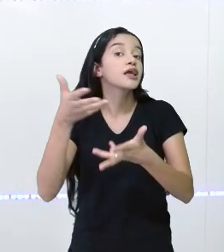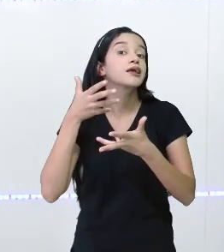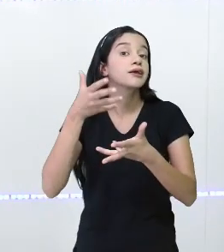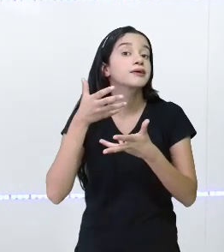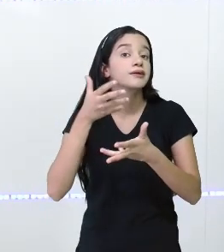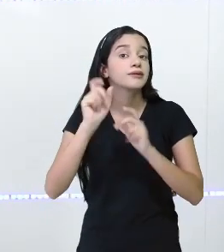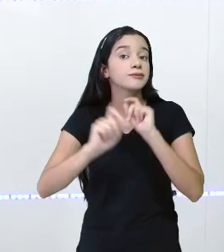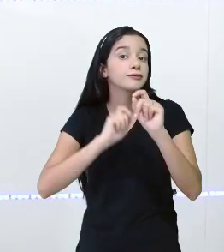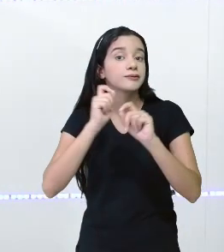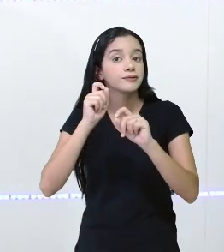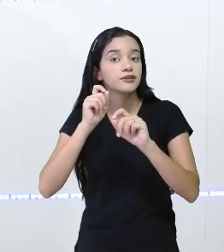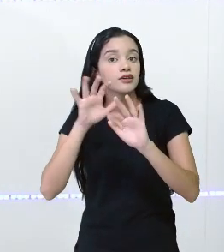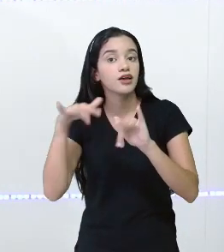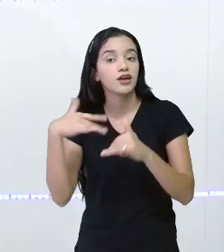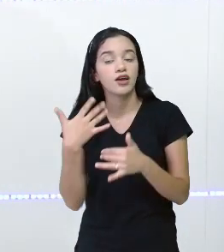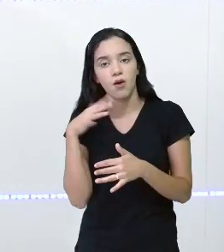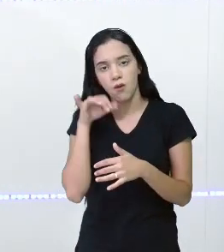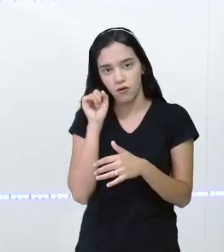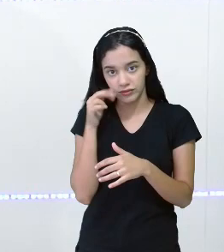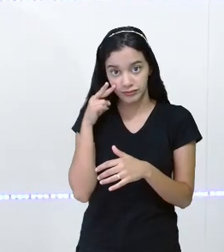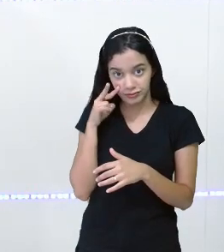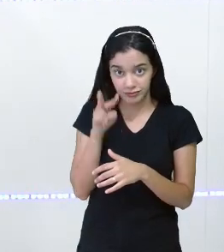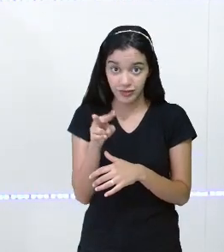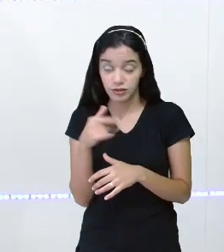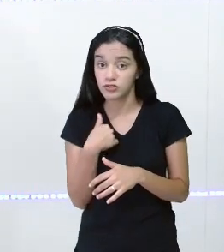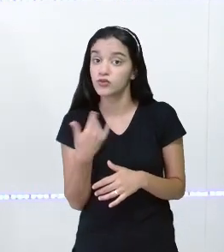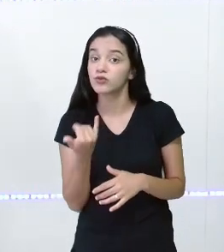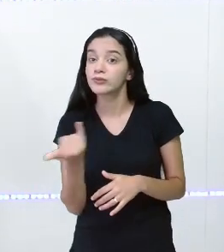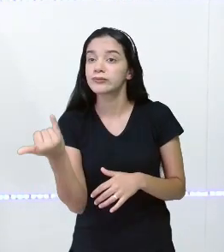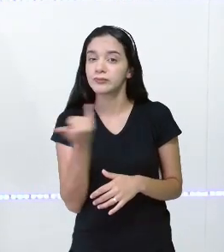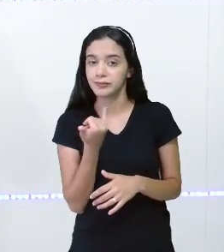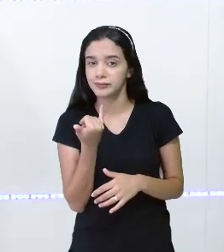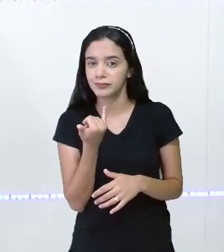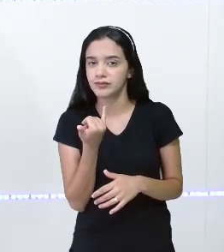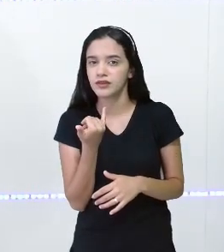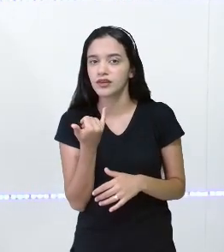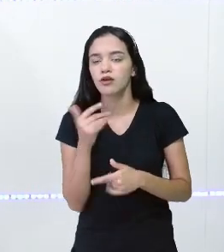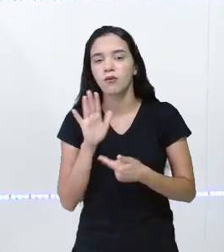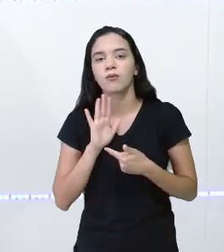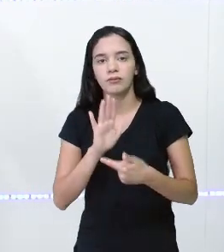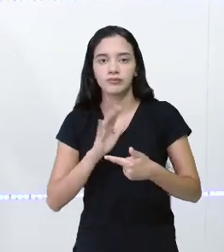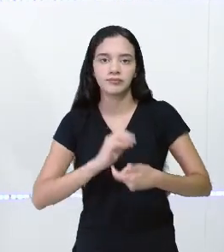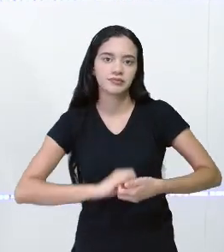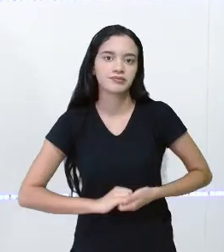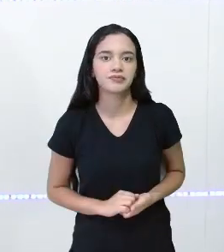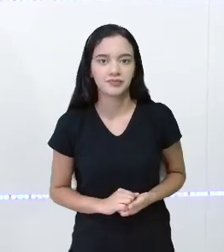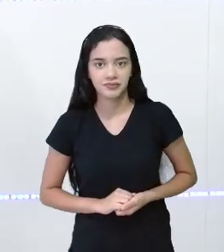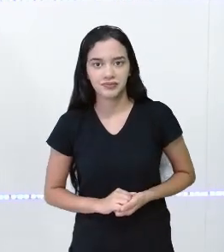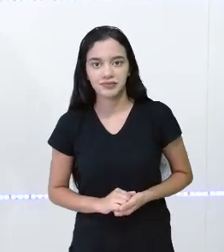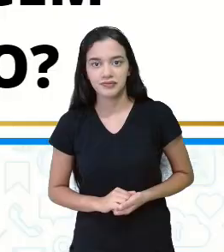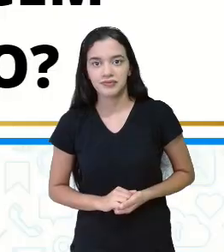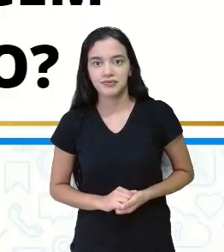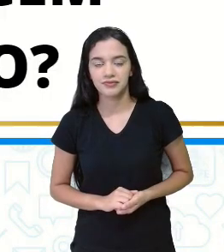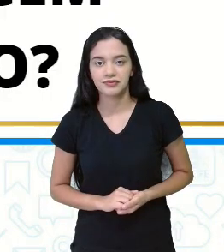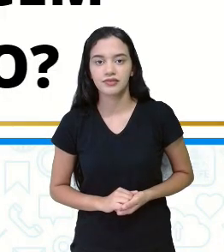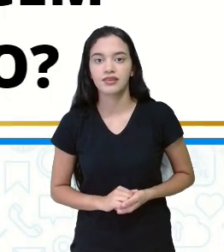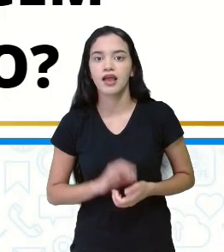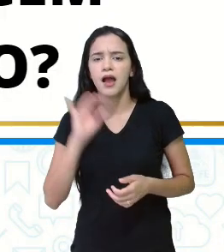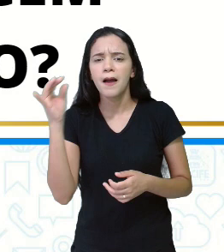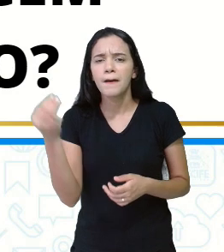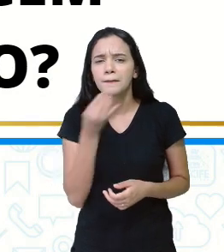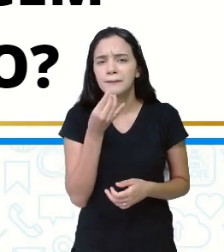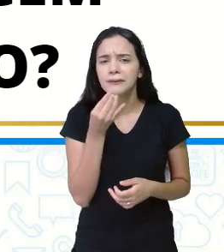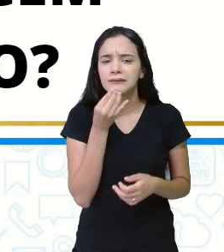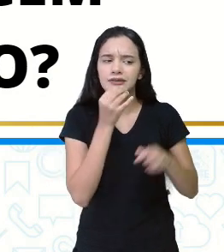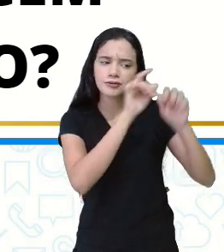ouvir. E vocês vão me dizer que sons aparecem neste vídeo. Eu estou esperando, hein? Aproveita e